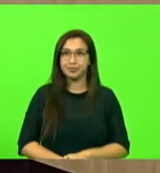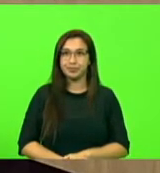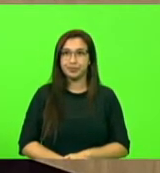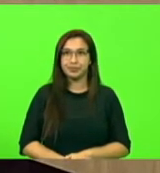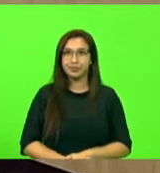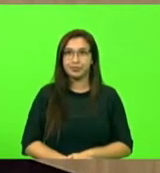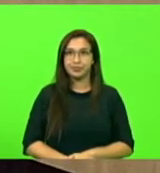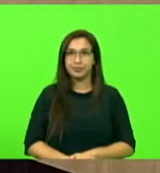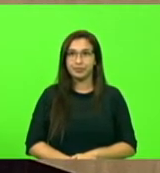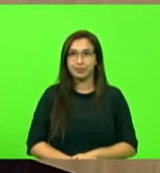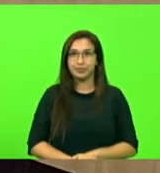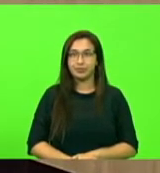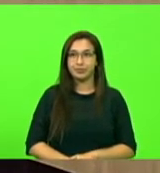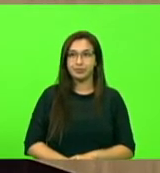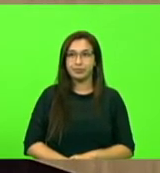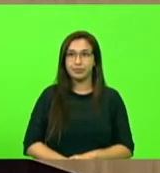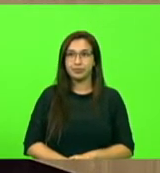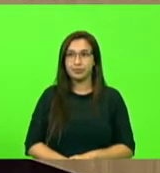Indicação.